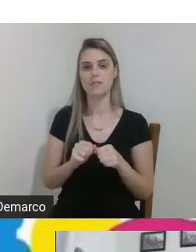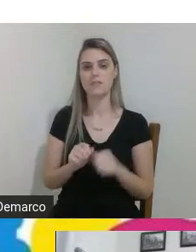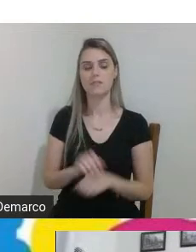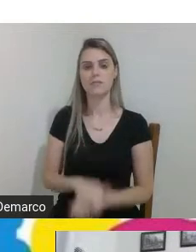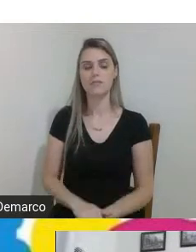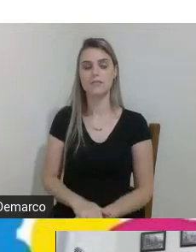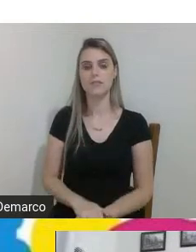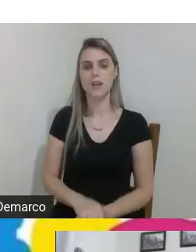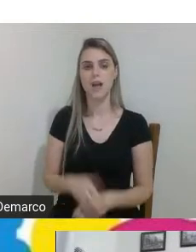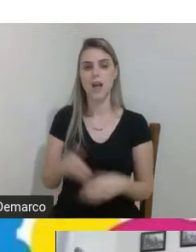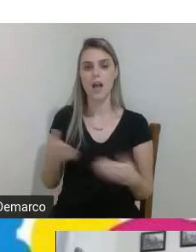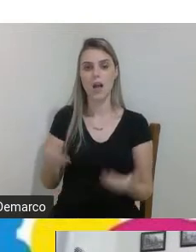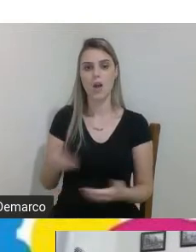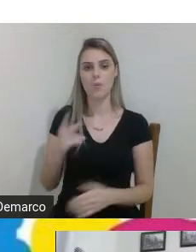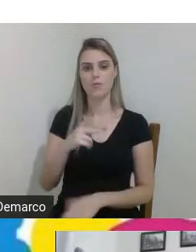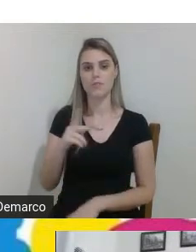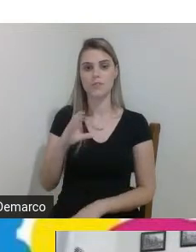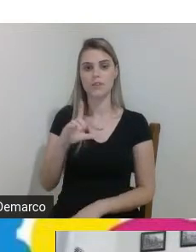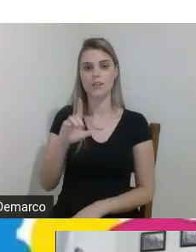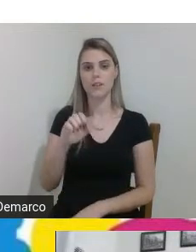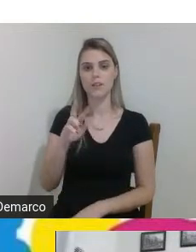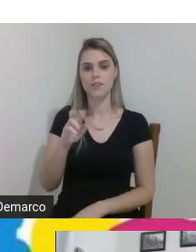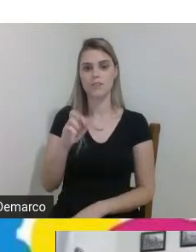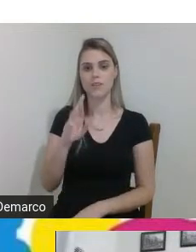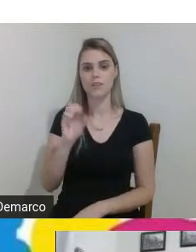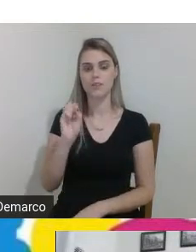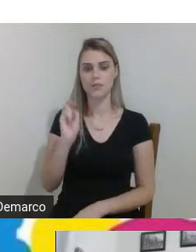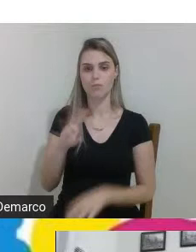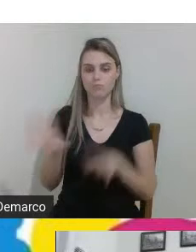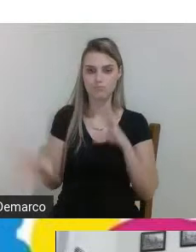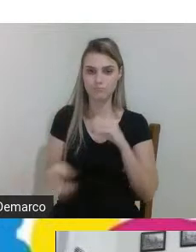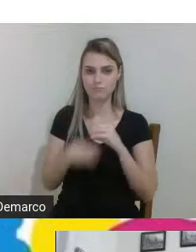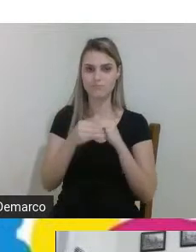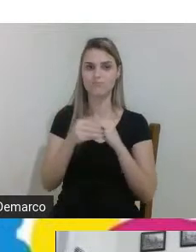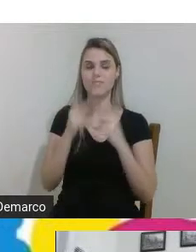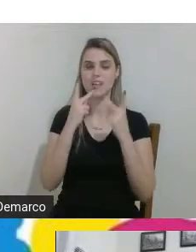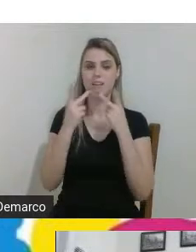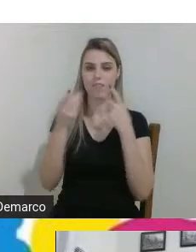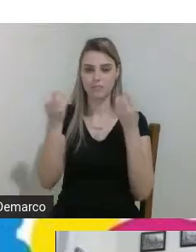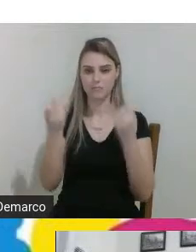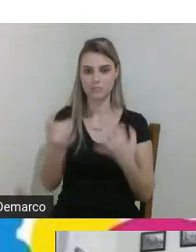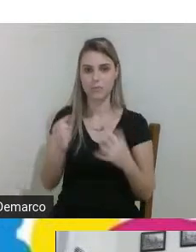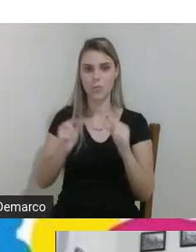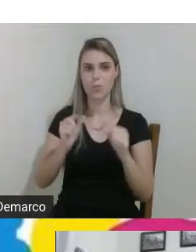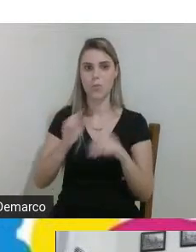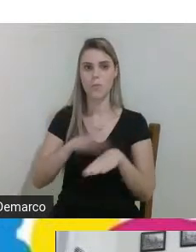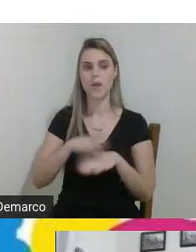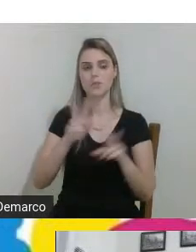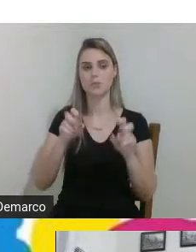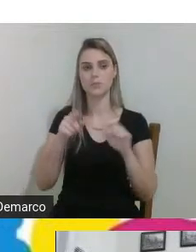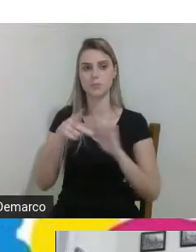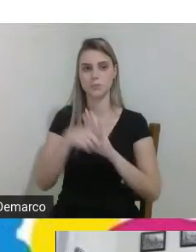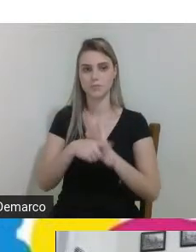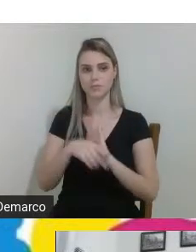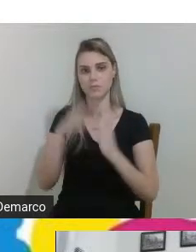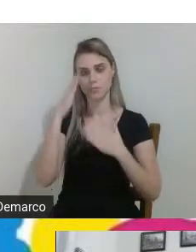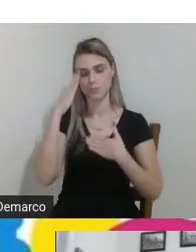professor Cleverson complementar a fala e falar um pouquinho mais a respeito dos projetos obrigada boa